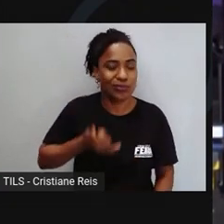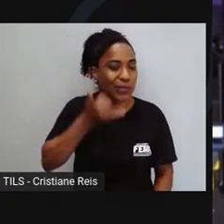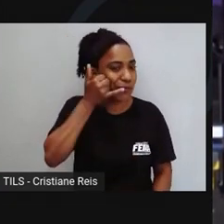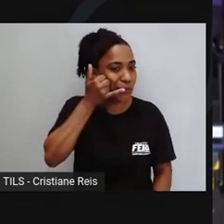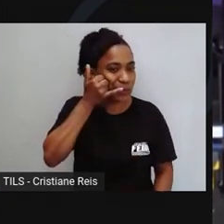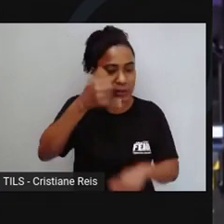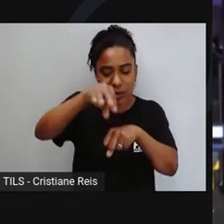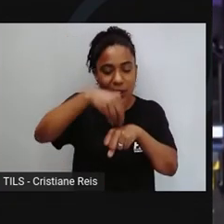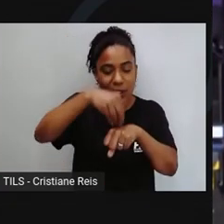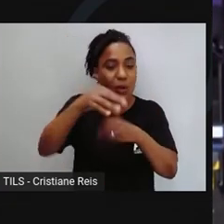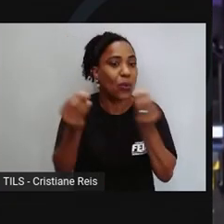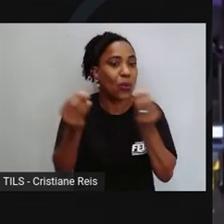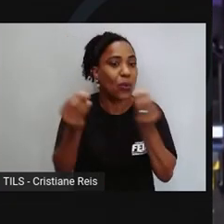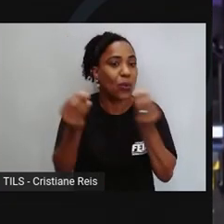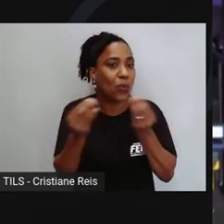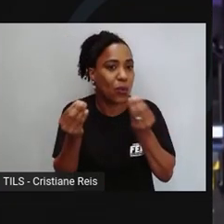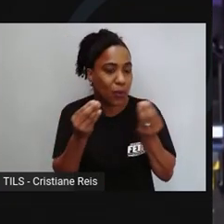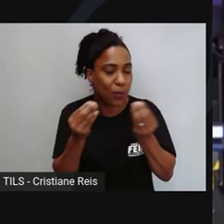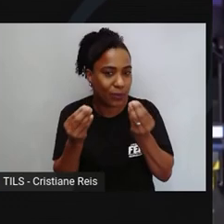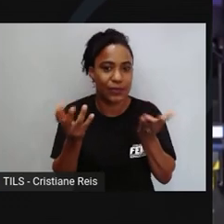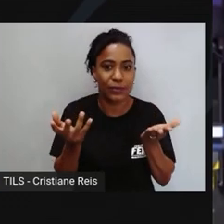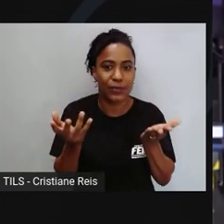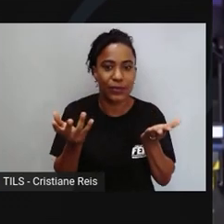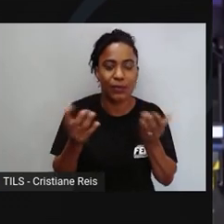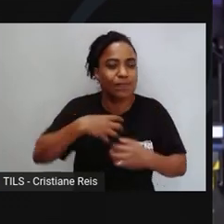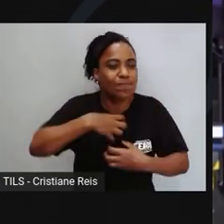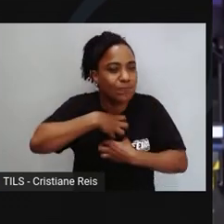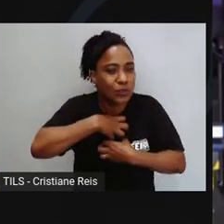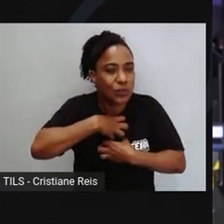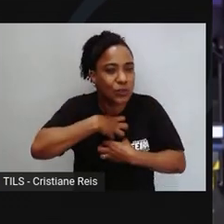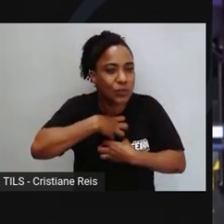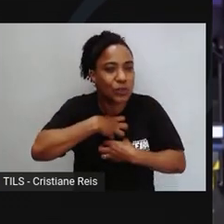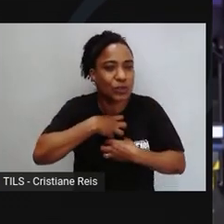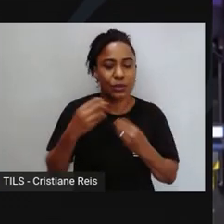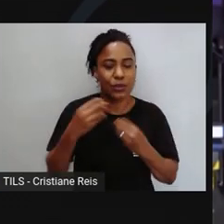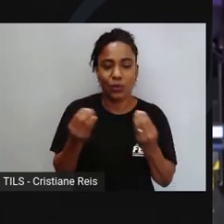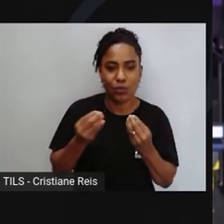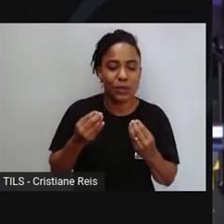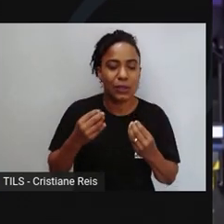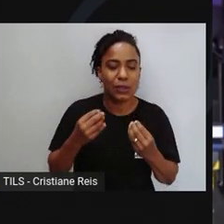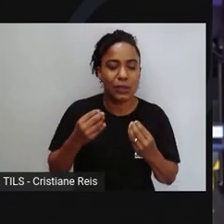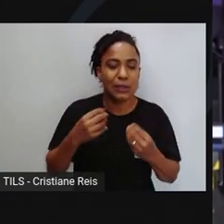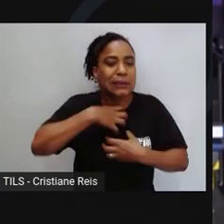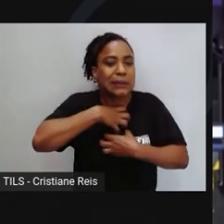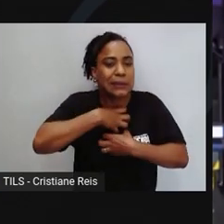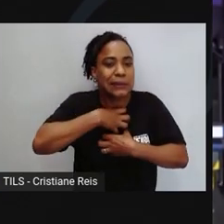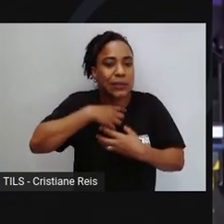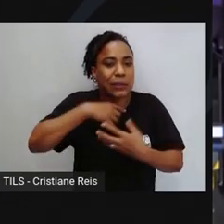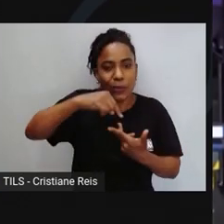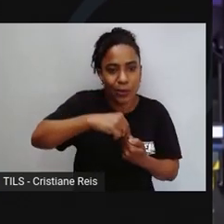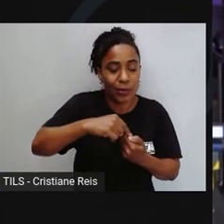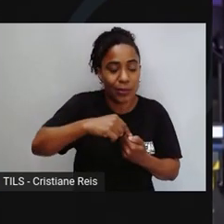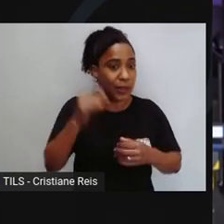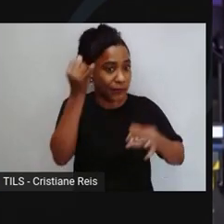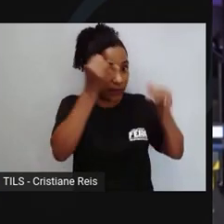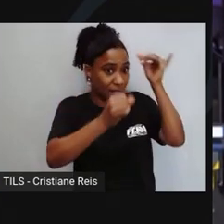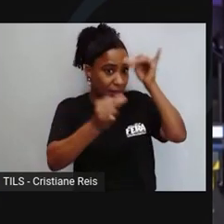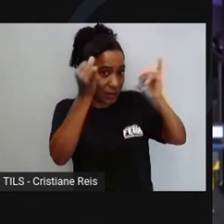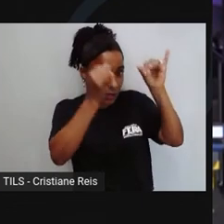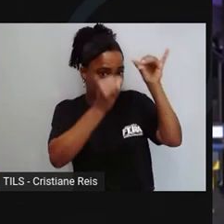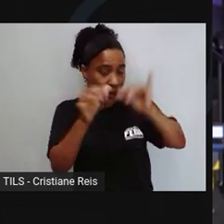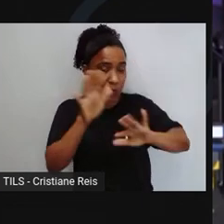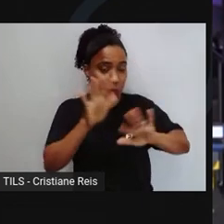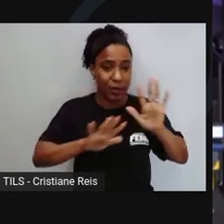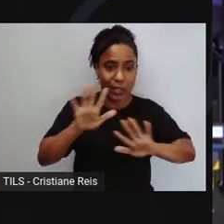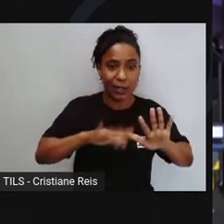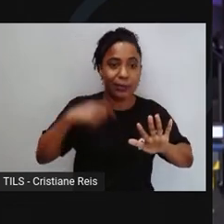exatamente sobre quais são os sintomas que você pode vir a ter e o que você deve e não deve fazer nesse momento. Como nas nossas serras,